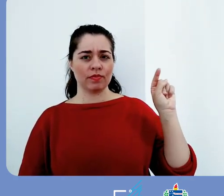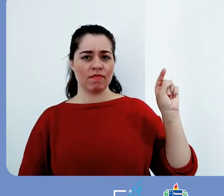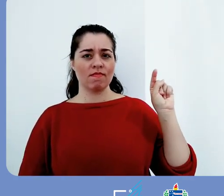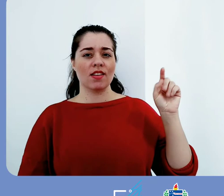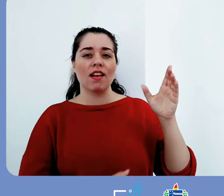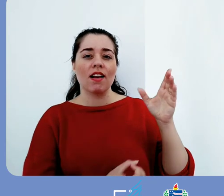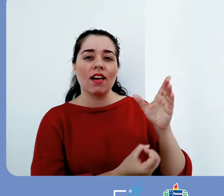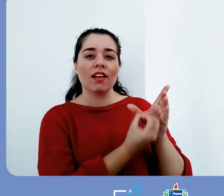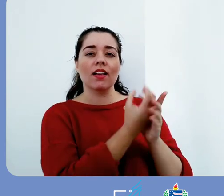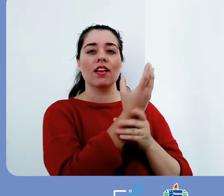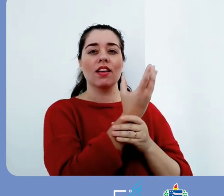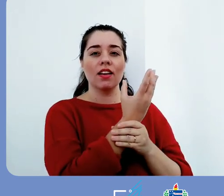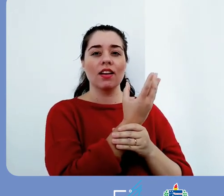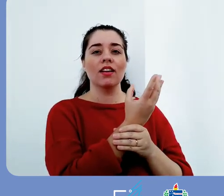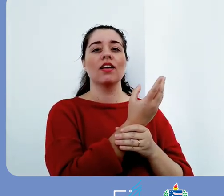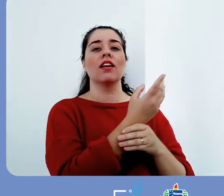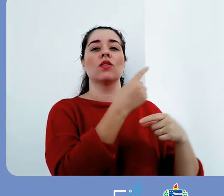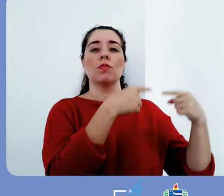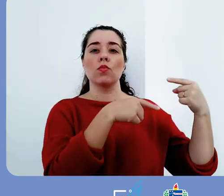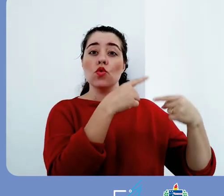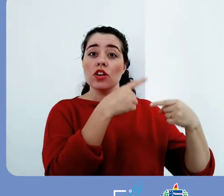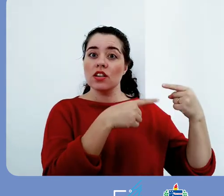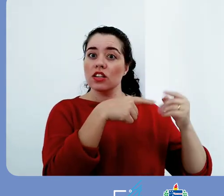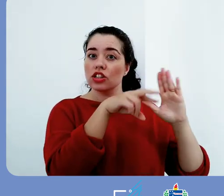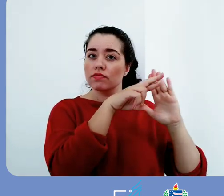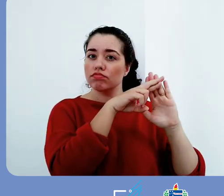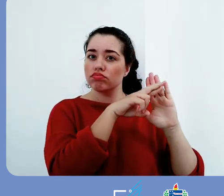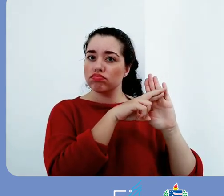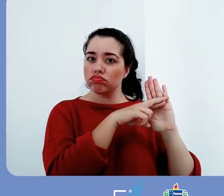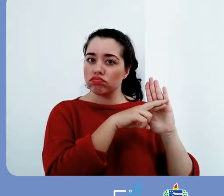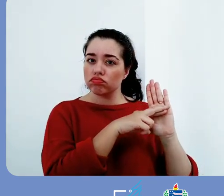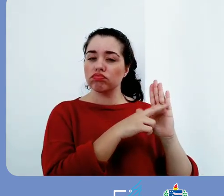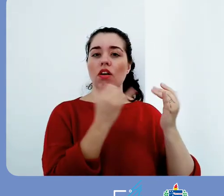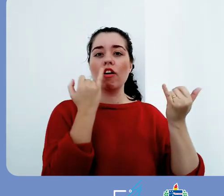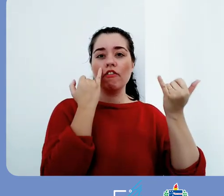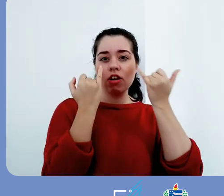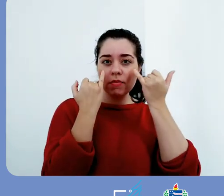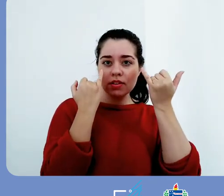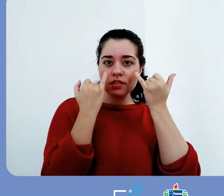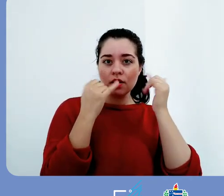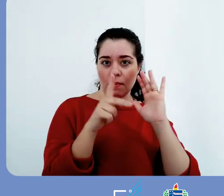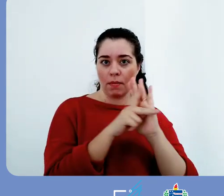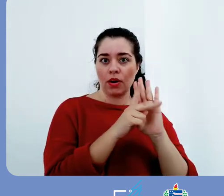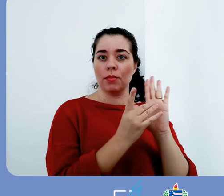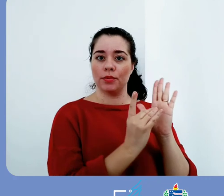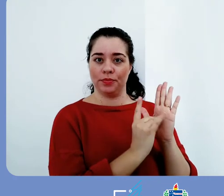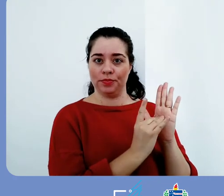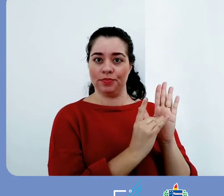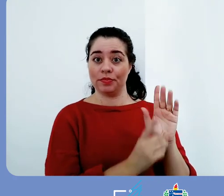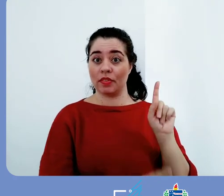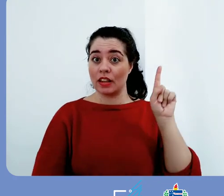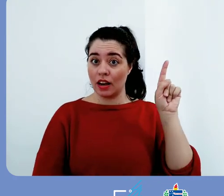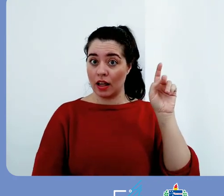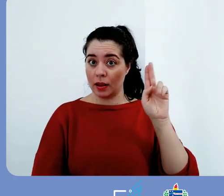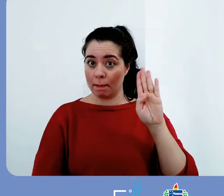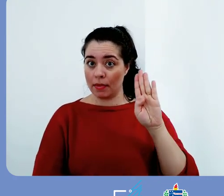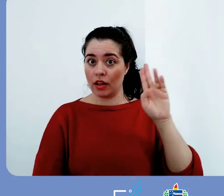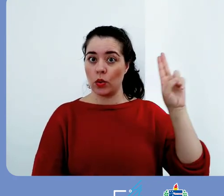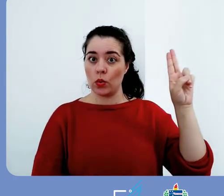Eles têm uma equipe que trabalha num setor chamado tecnologia, conteúdos digitais e